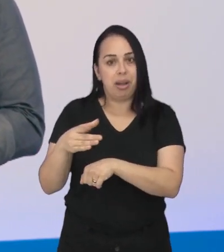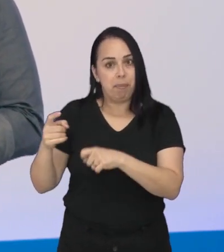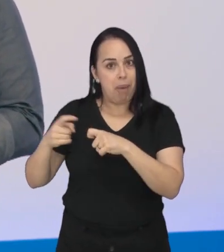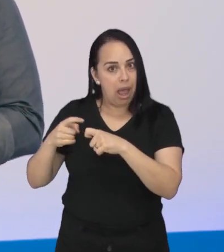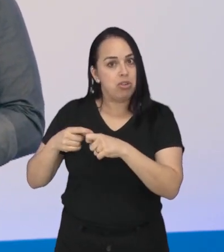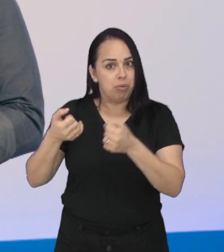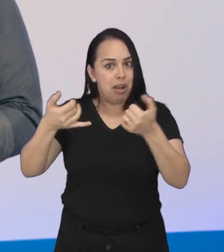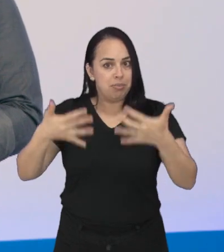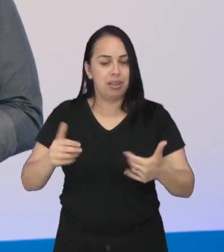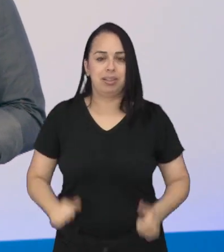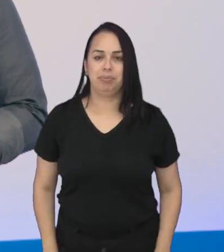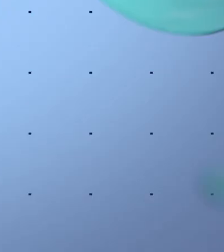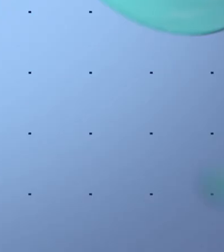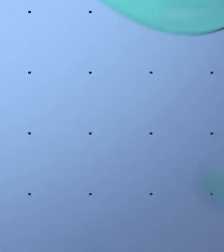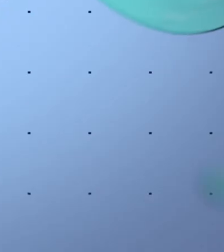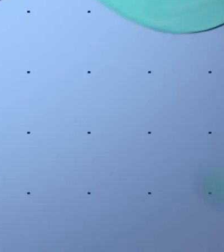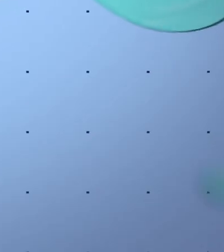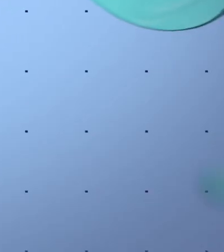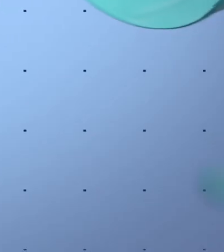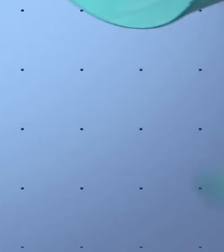prepararam para a gente? Roda aí!